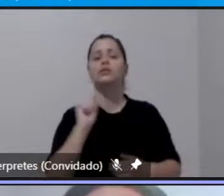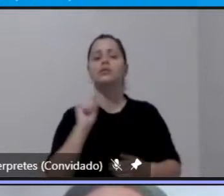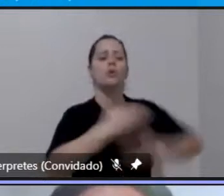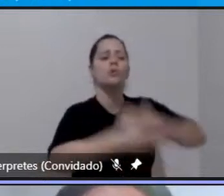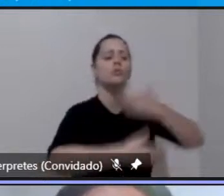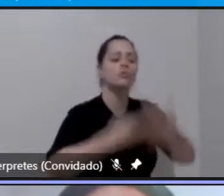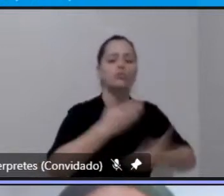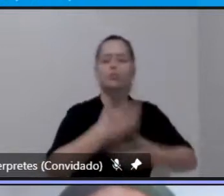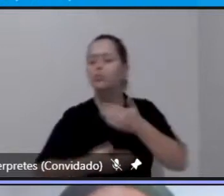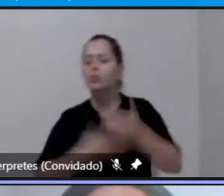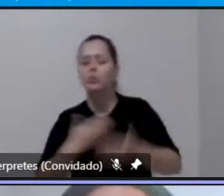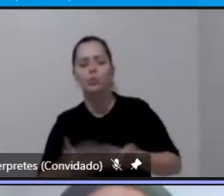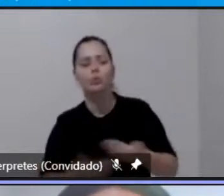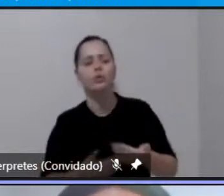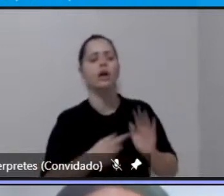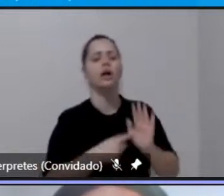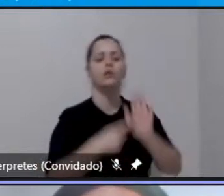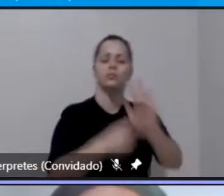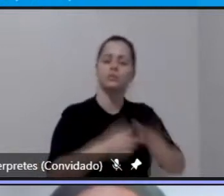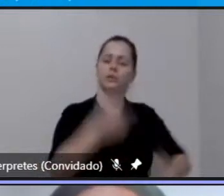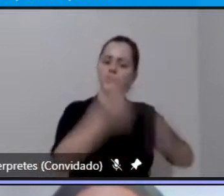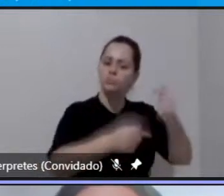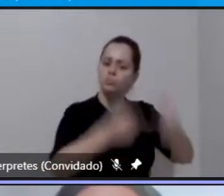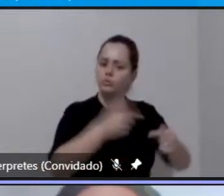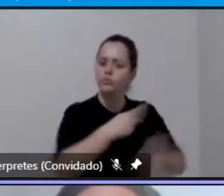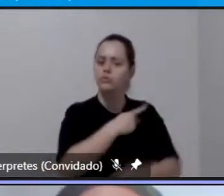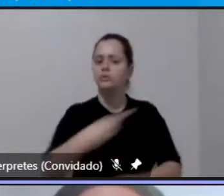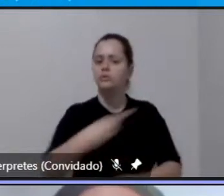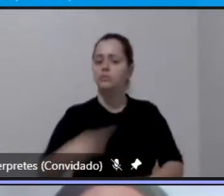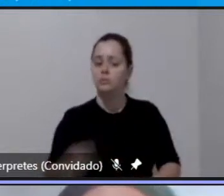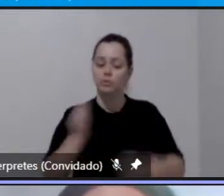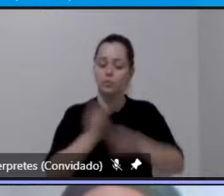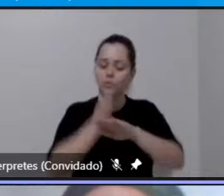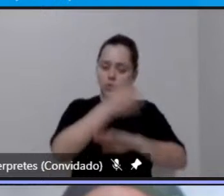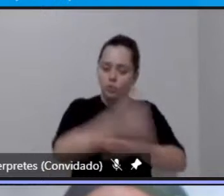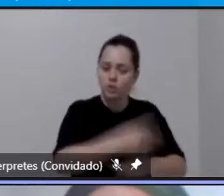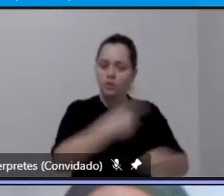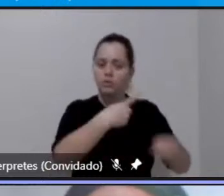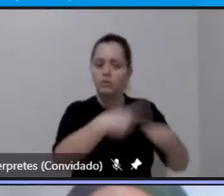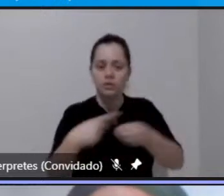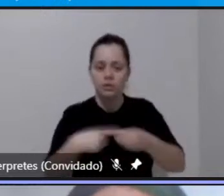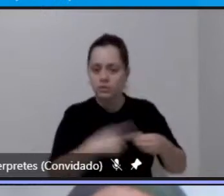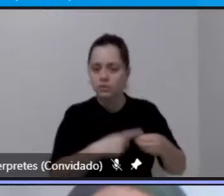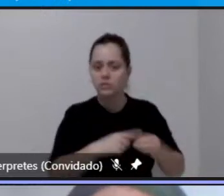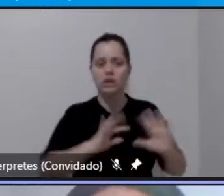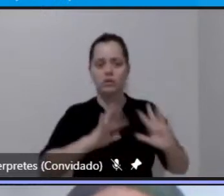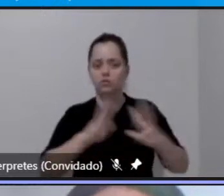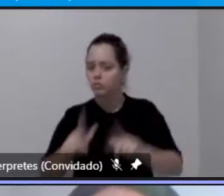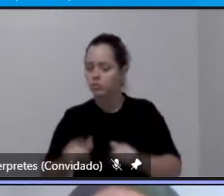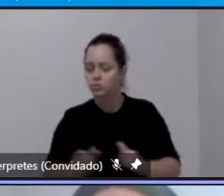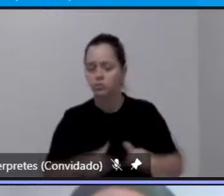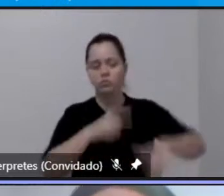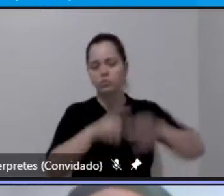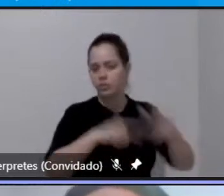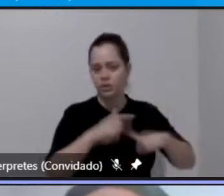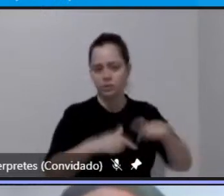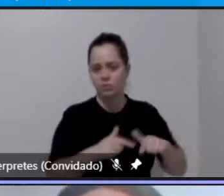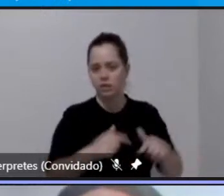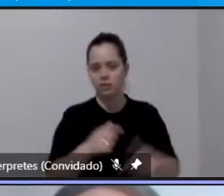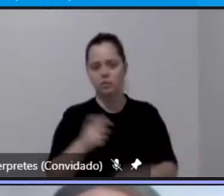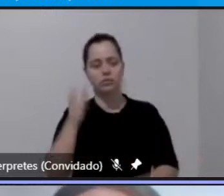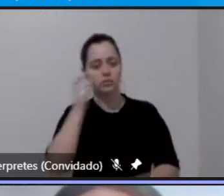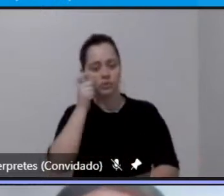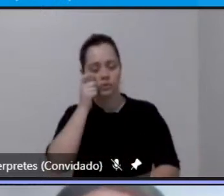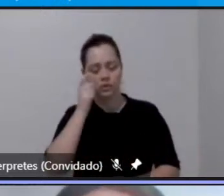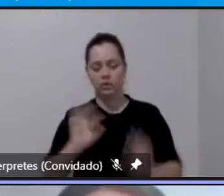políticas públicas dentro da região em relação às funções públicas de interesse comum entretanto o